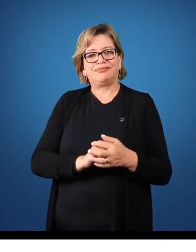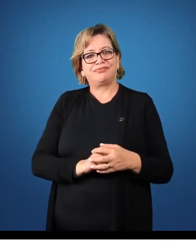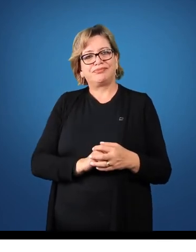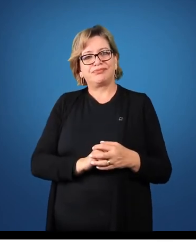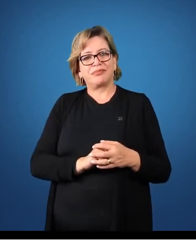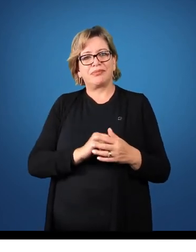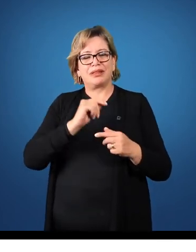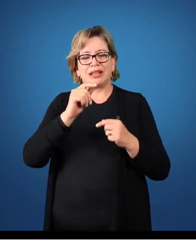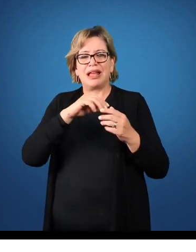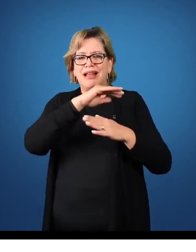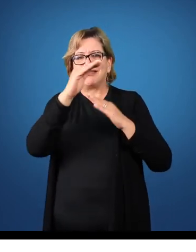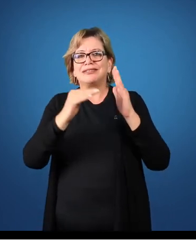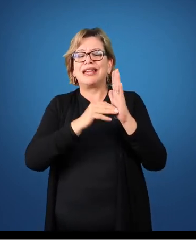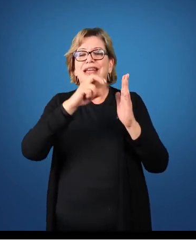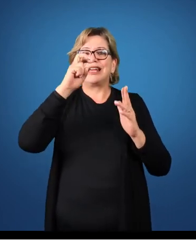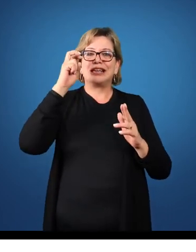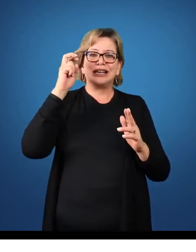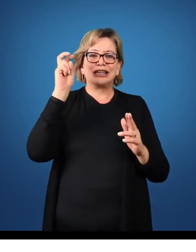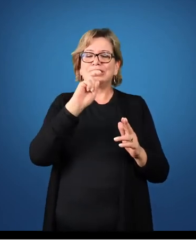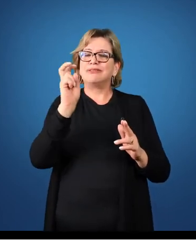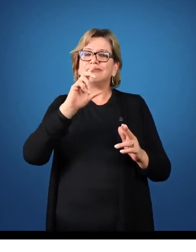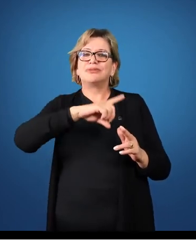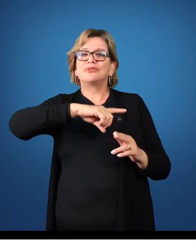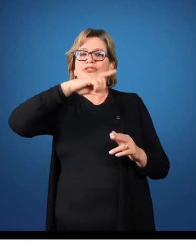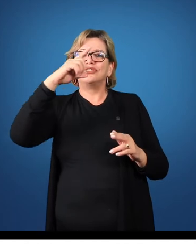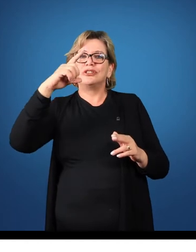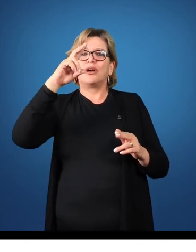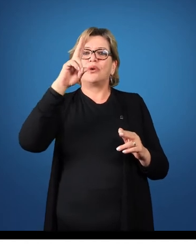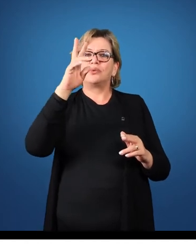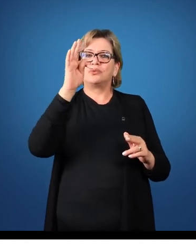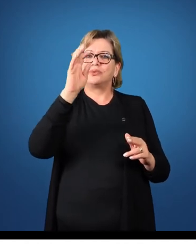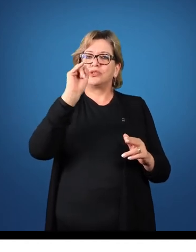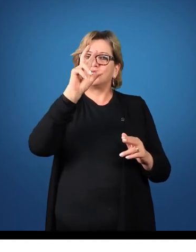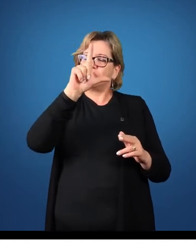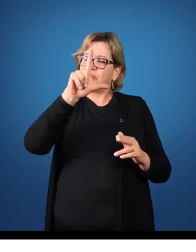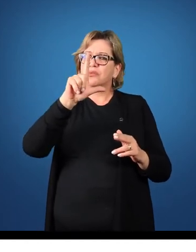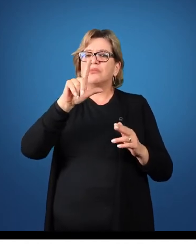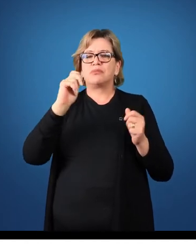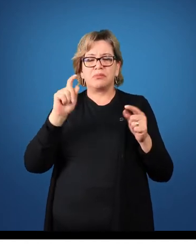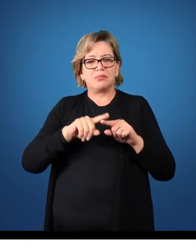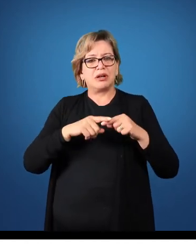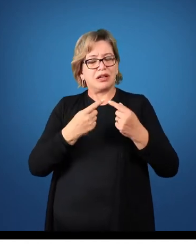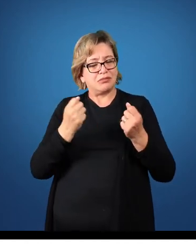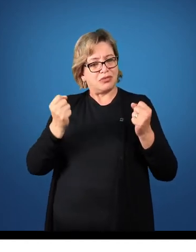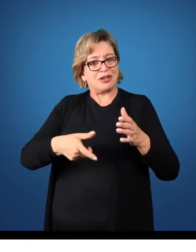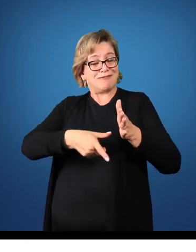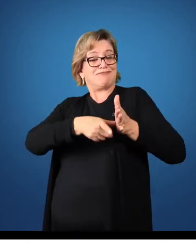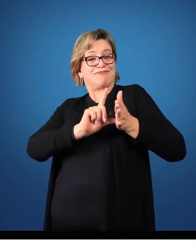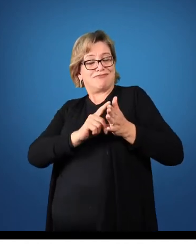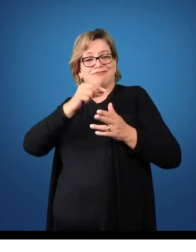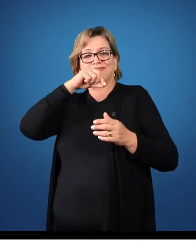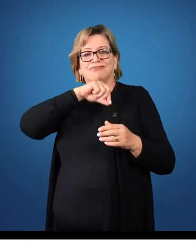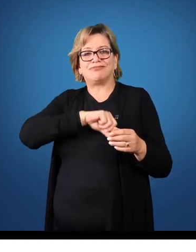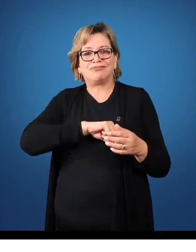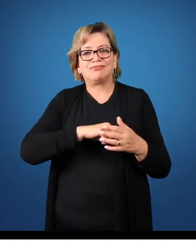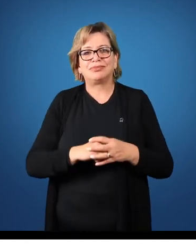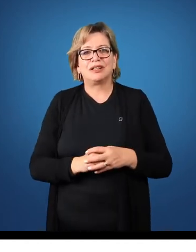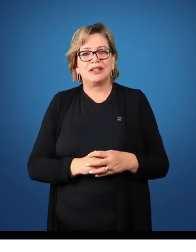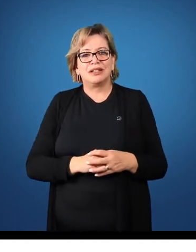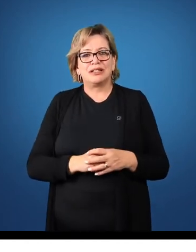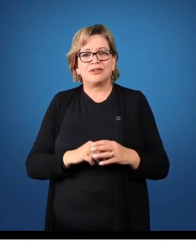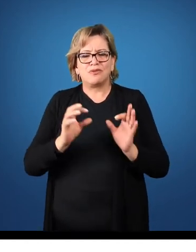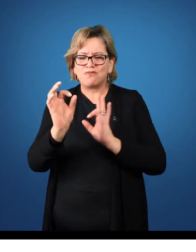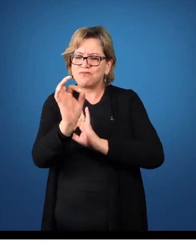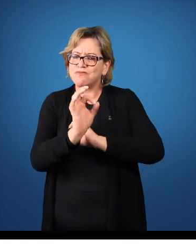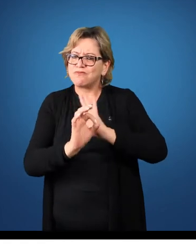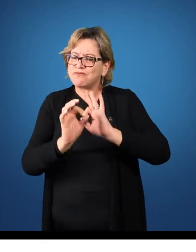até o quinto dia útil, conforme ele termina a lei, mas podendo receber em dias anteriores. Então, esse tipo de